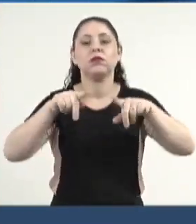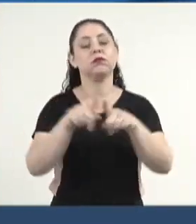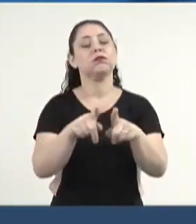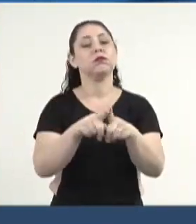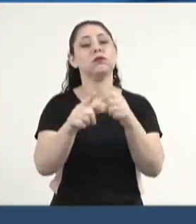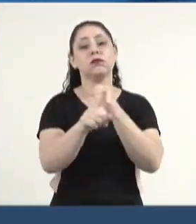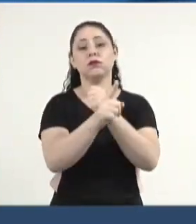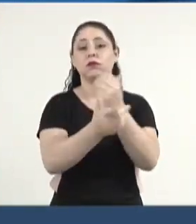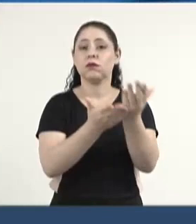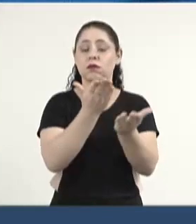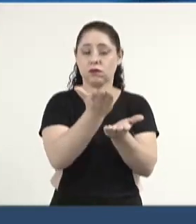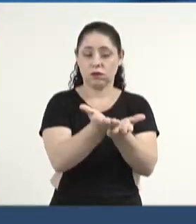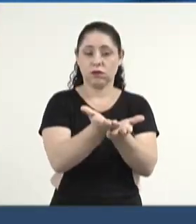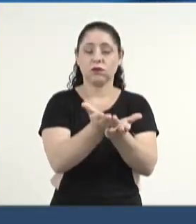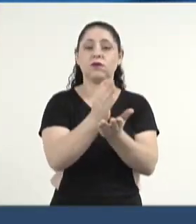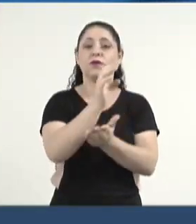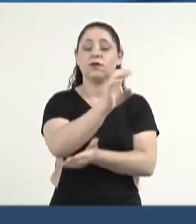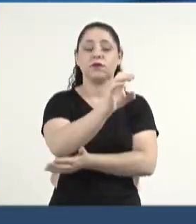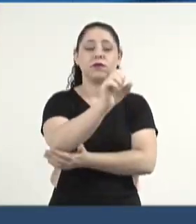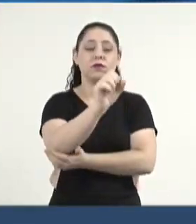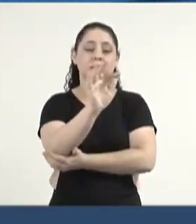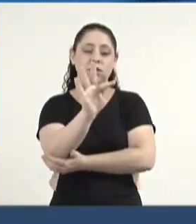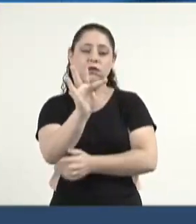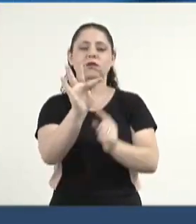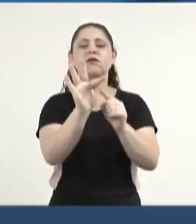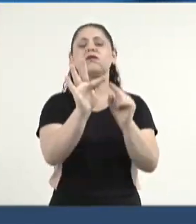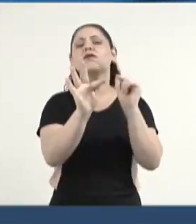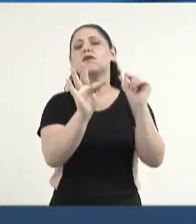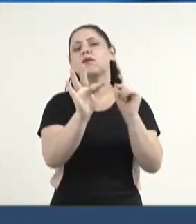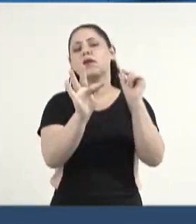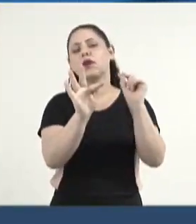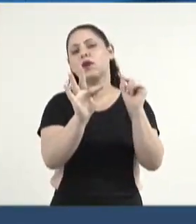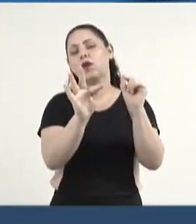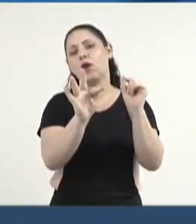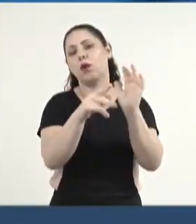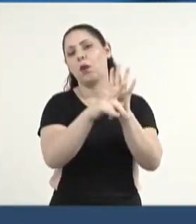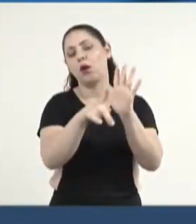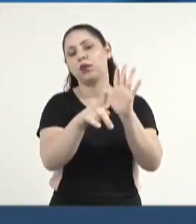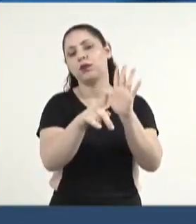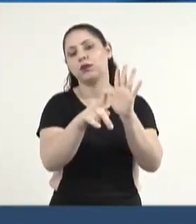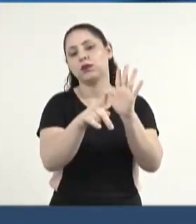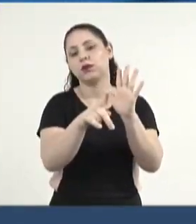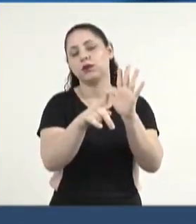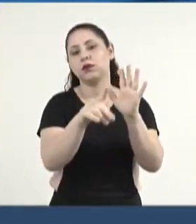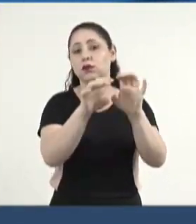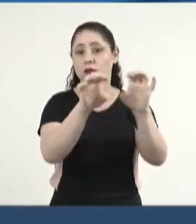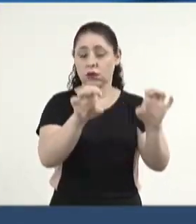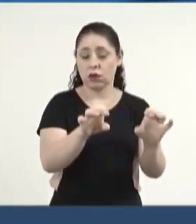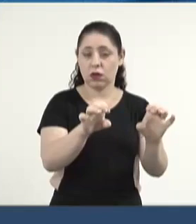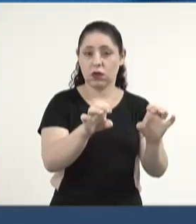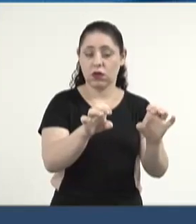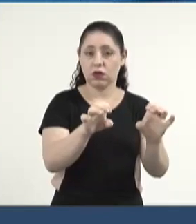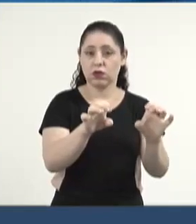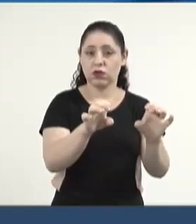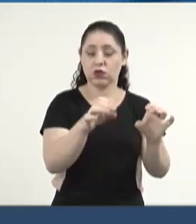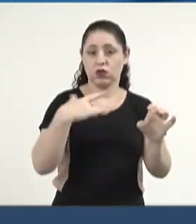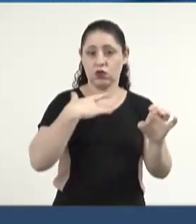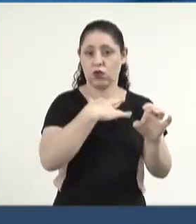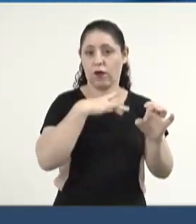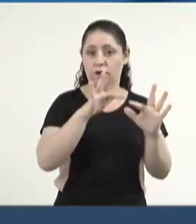ESF, que é a estratégia de saúde da família